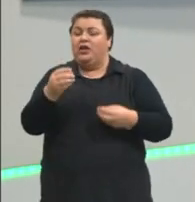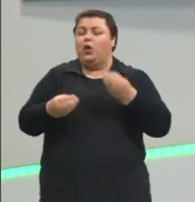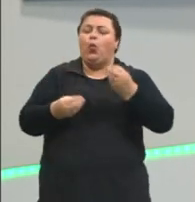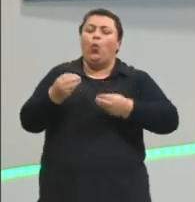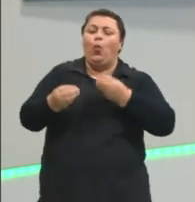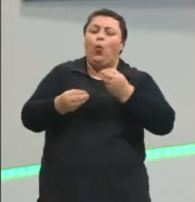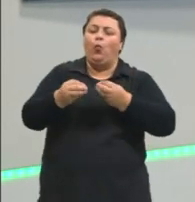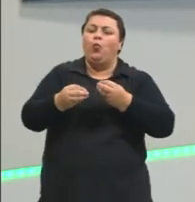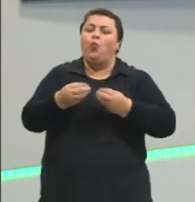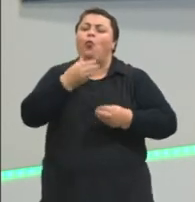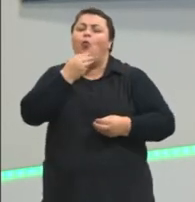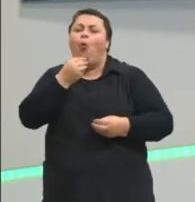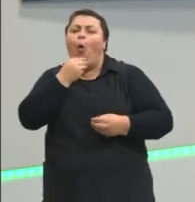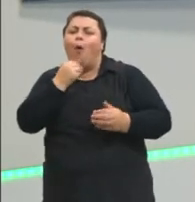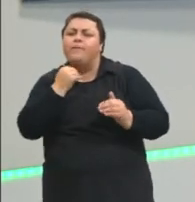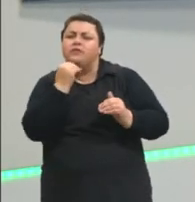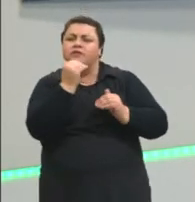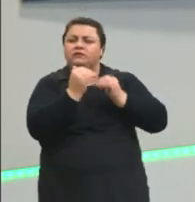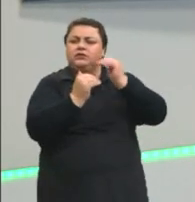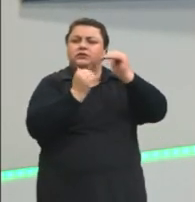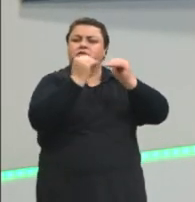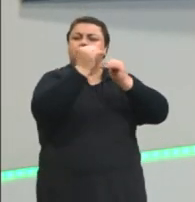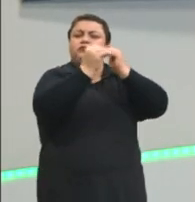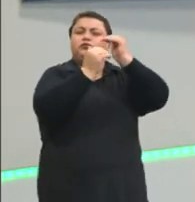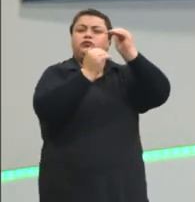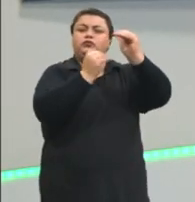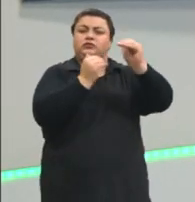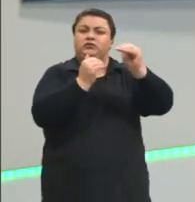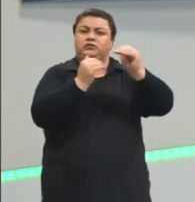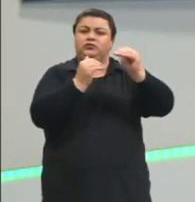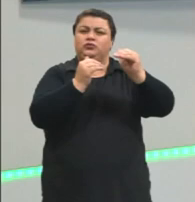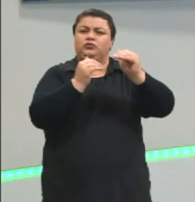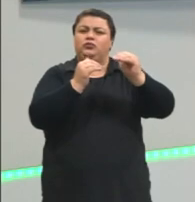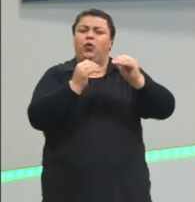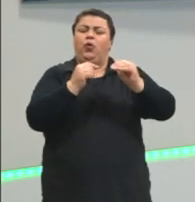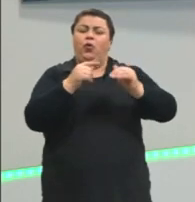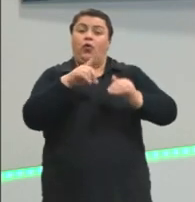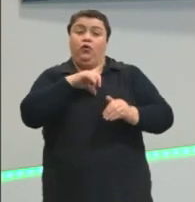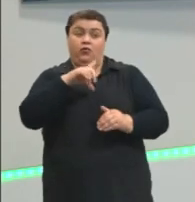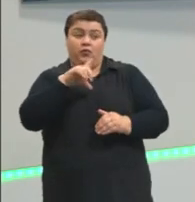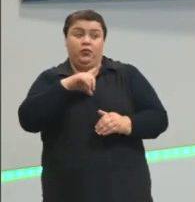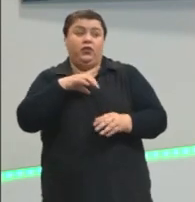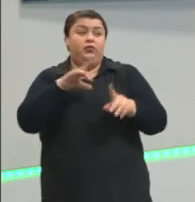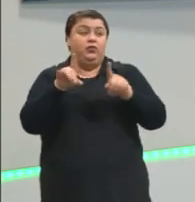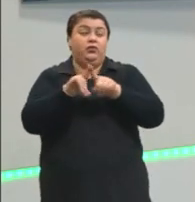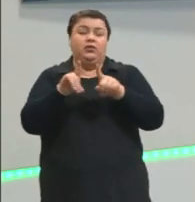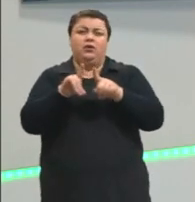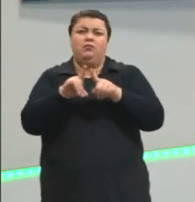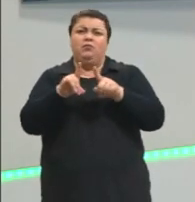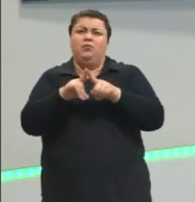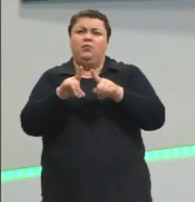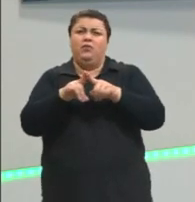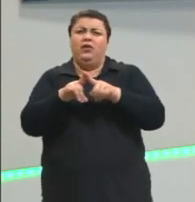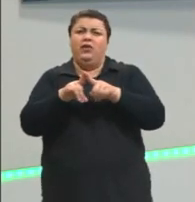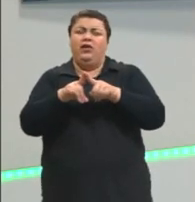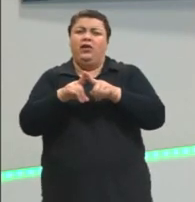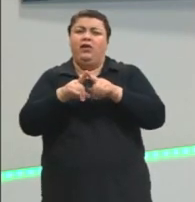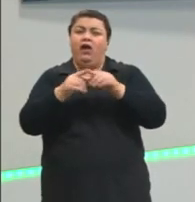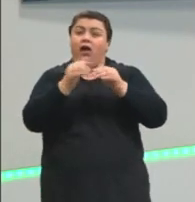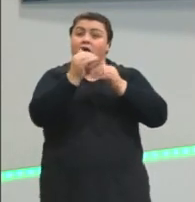que o homem vai evoluindo, a gente vai tendo também a evolução desse